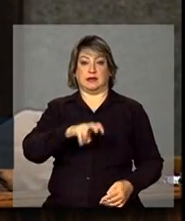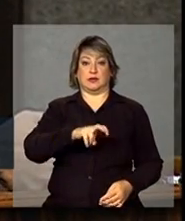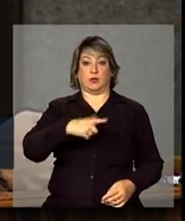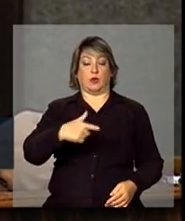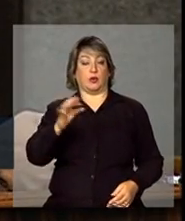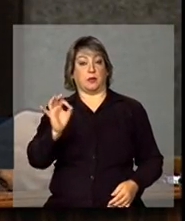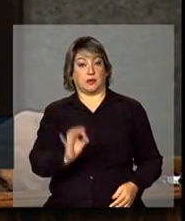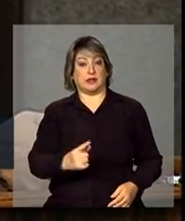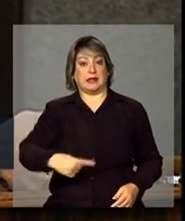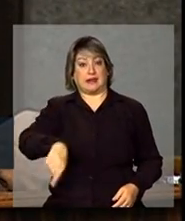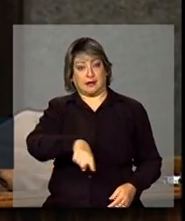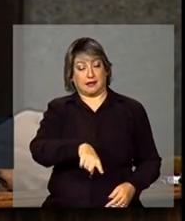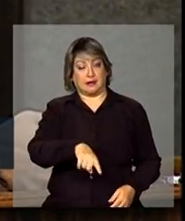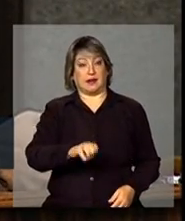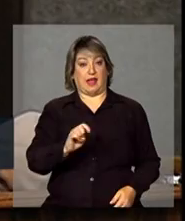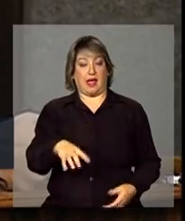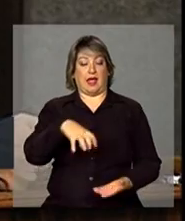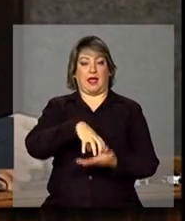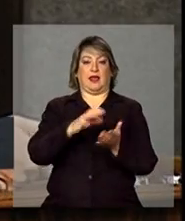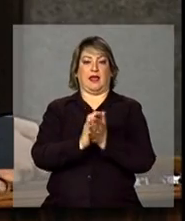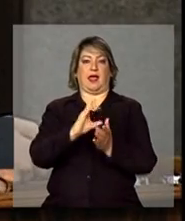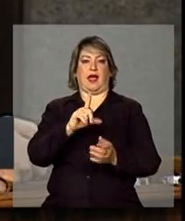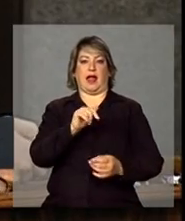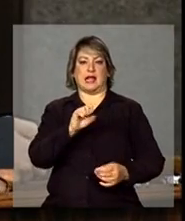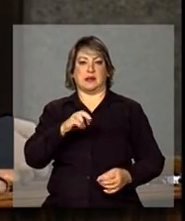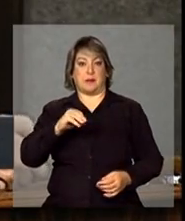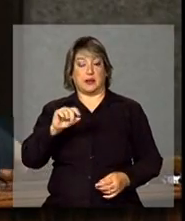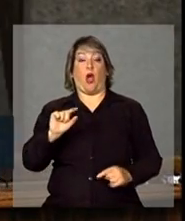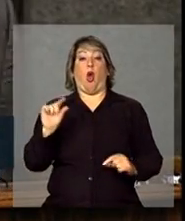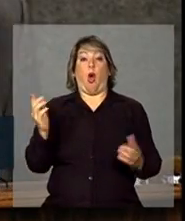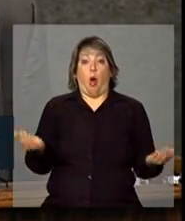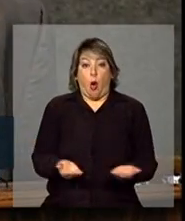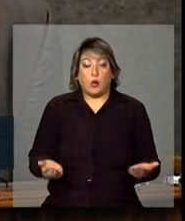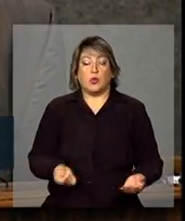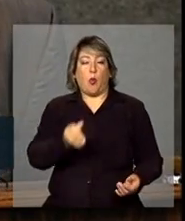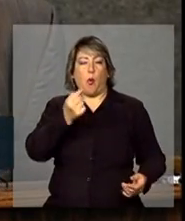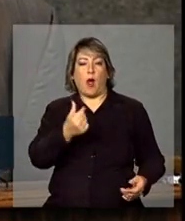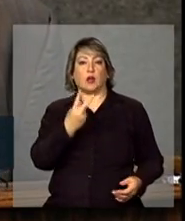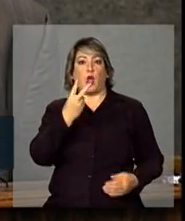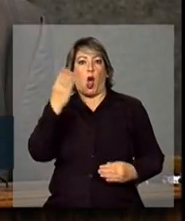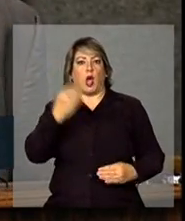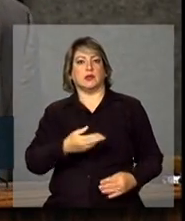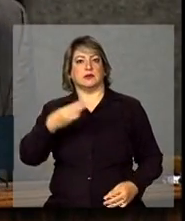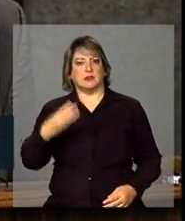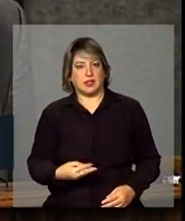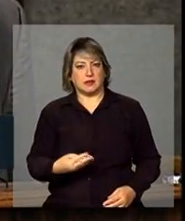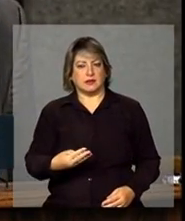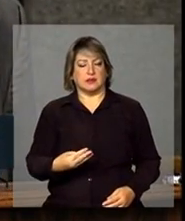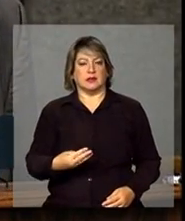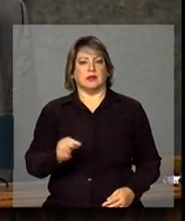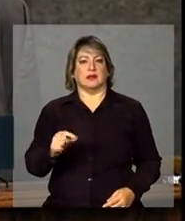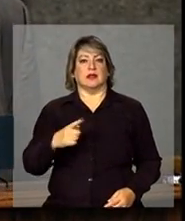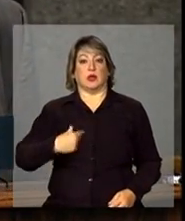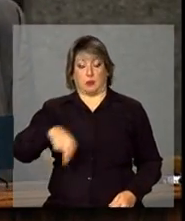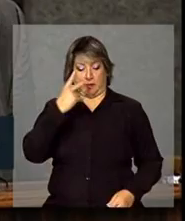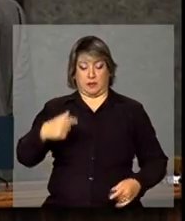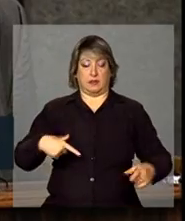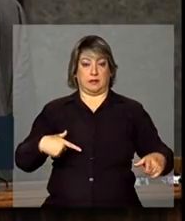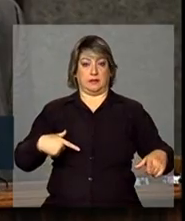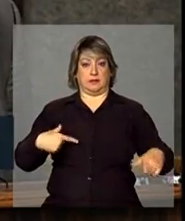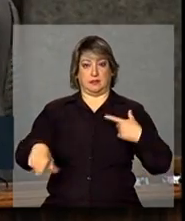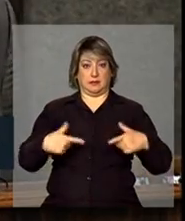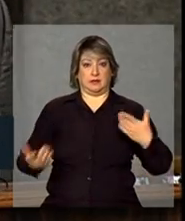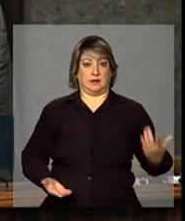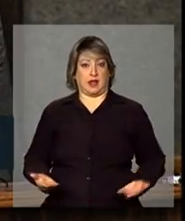% deles eram classe média, hoje quase dois terços, quase dois terços dos empregados